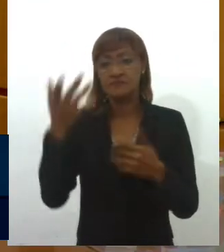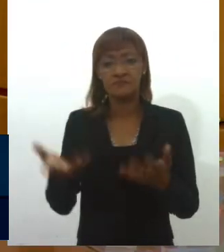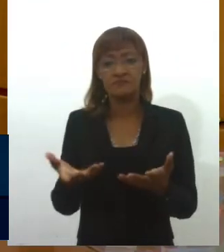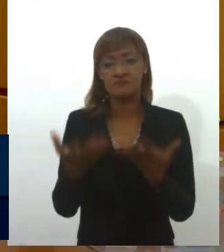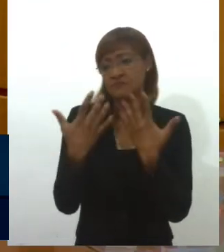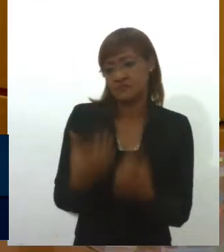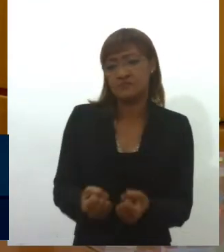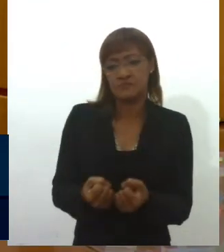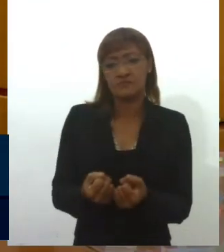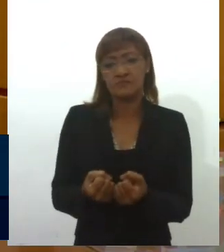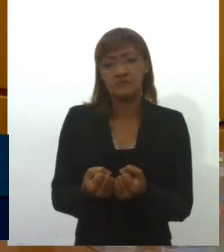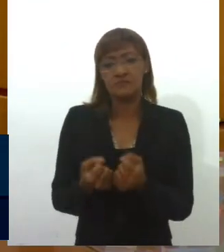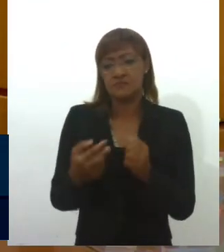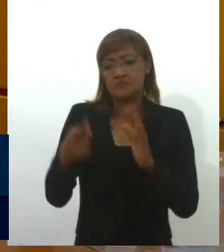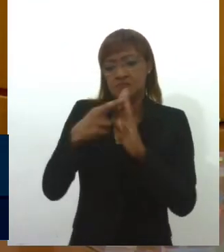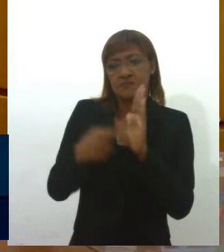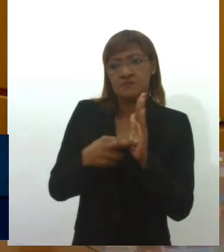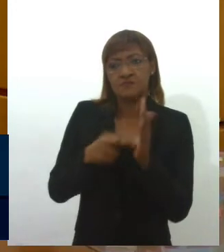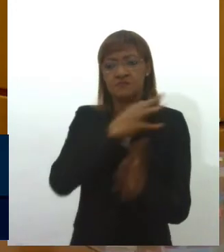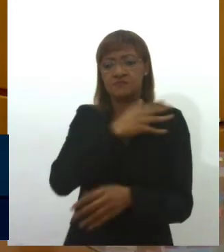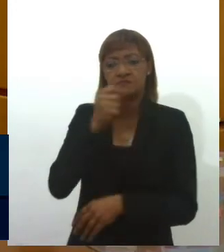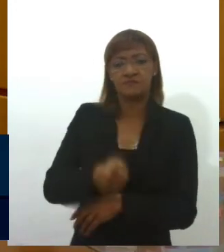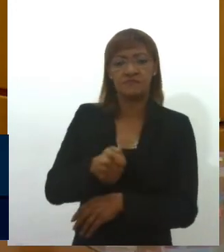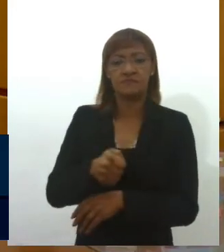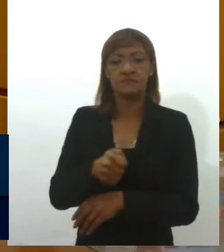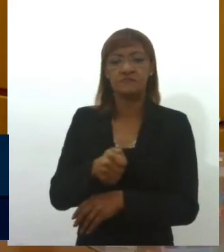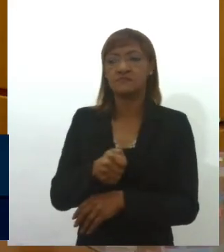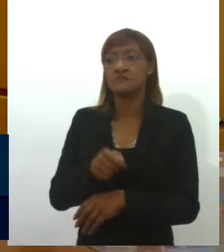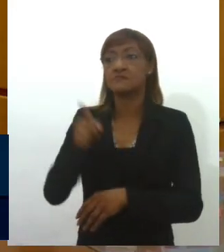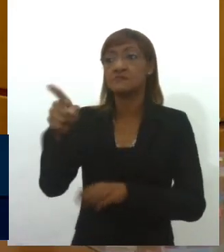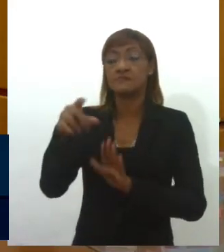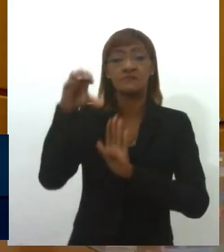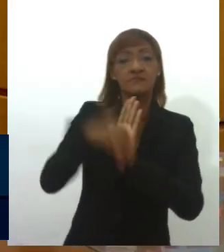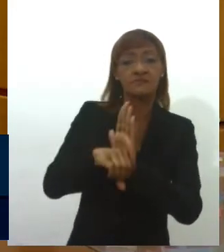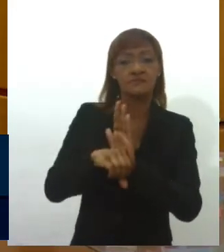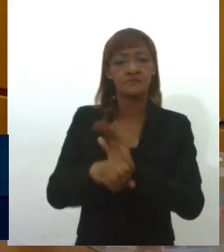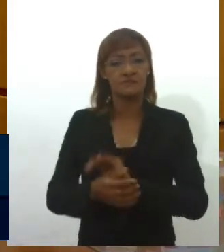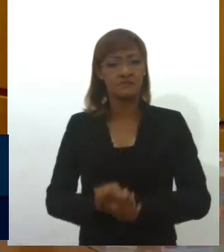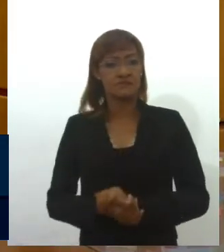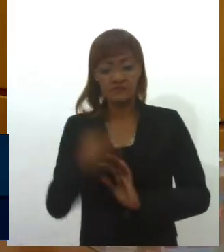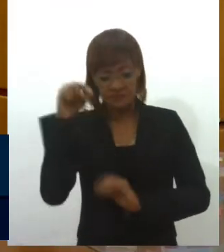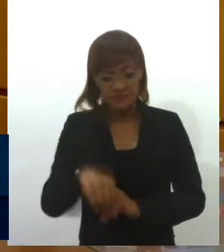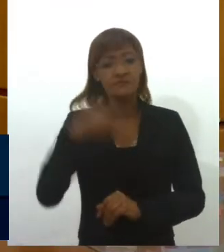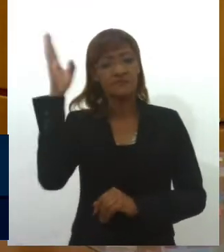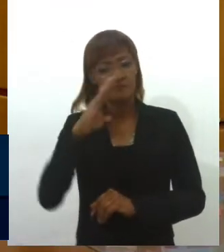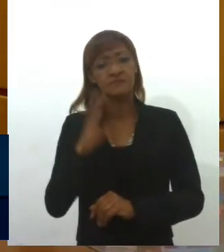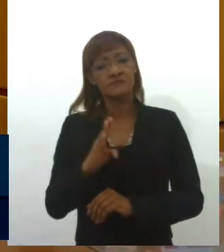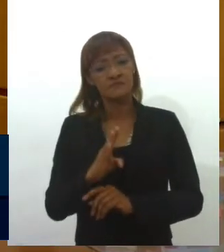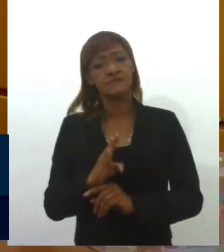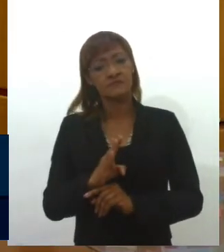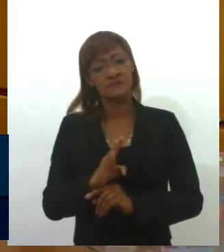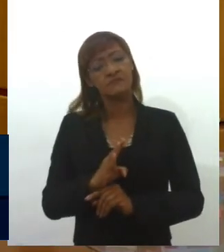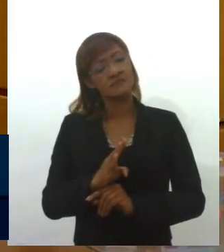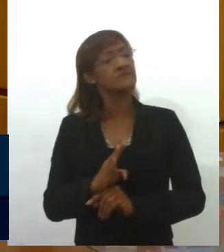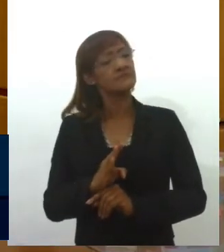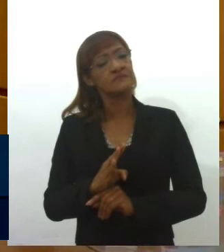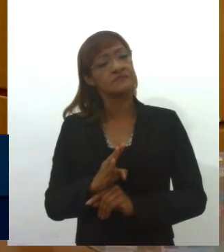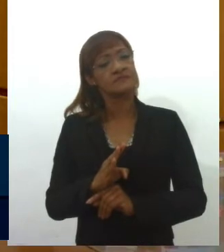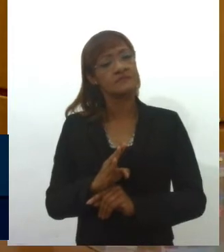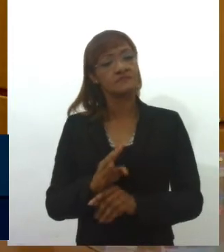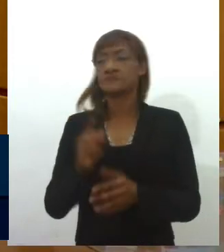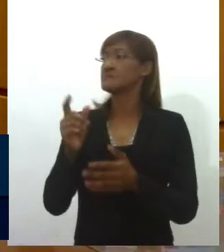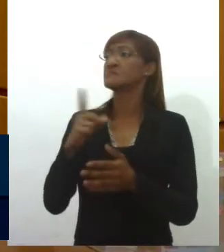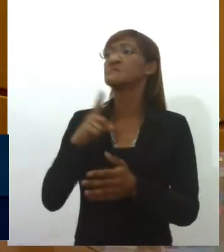a esse regime, ela tem que responder criminalmente por aquilo. E aqui no Brasil, pelo que existe